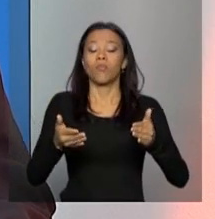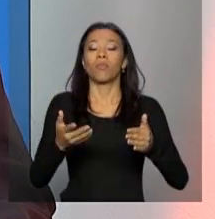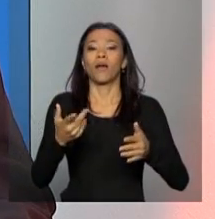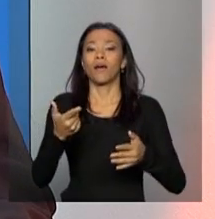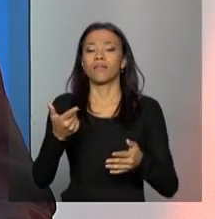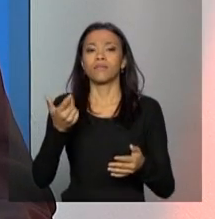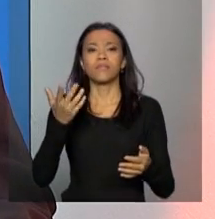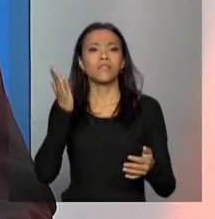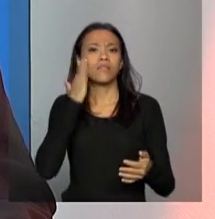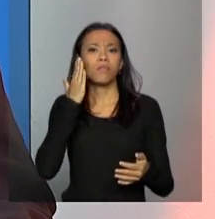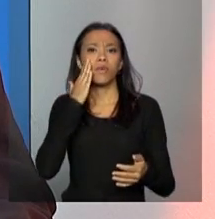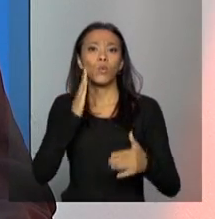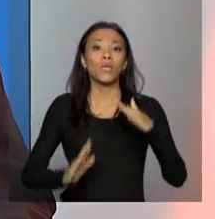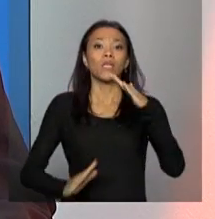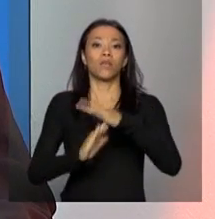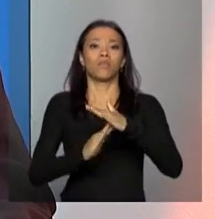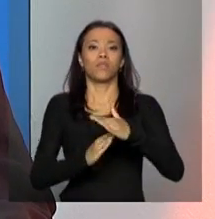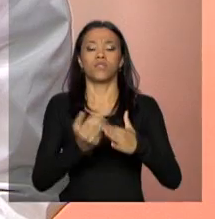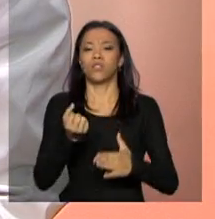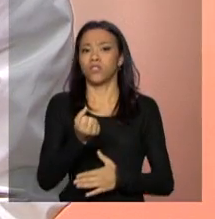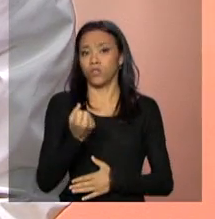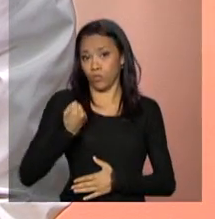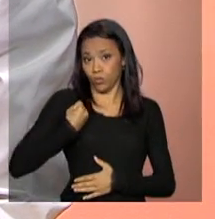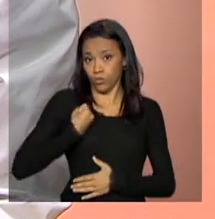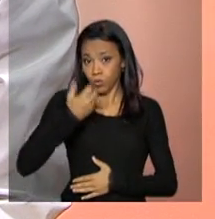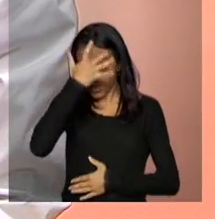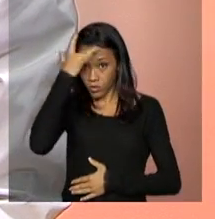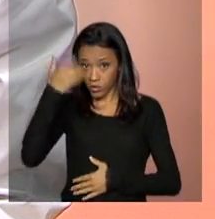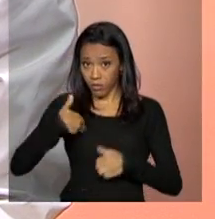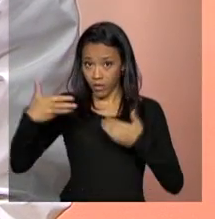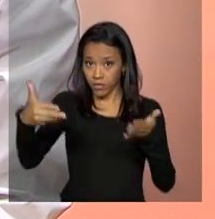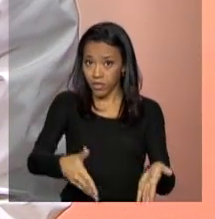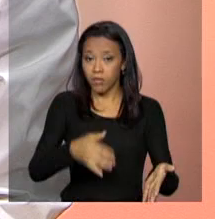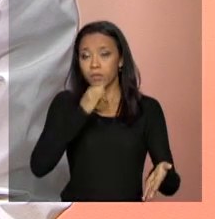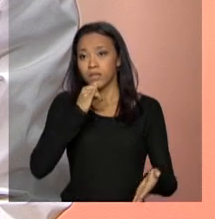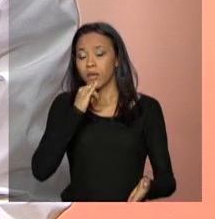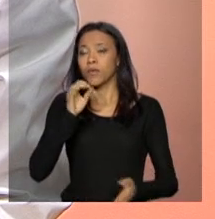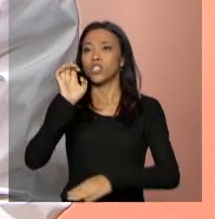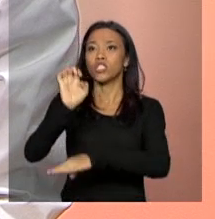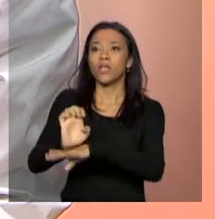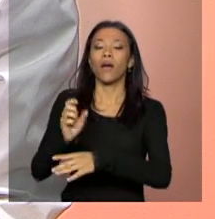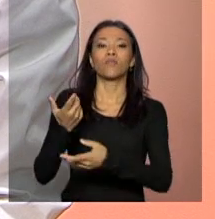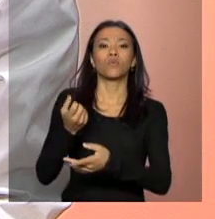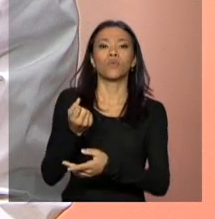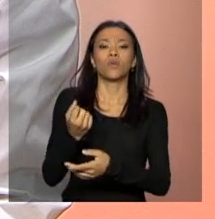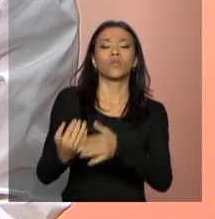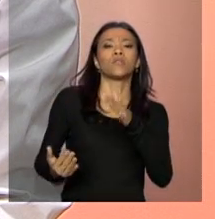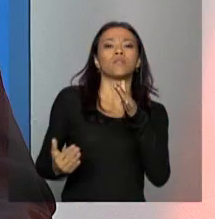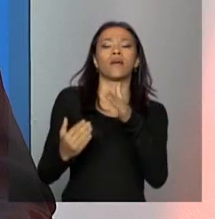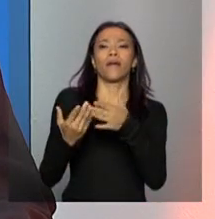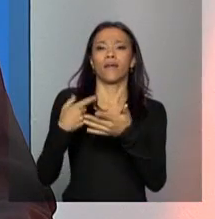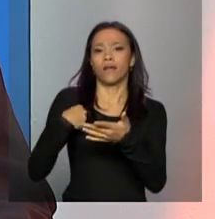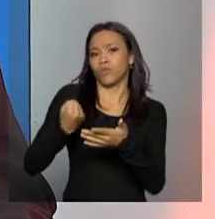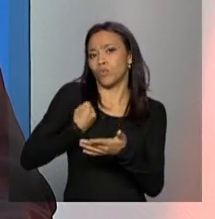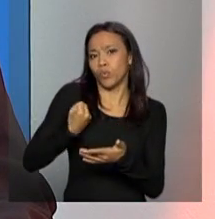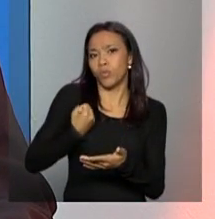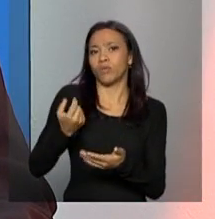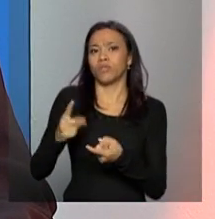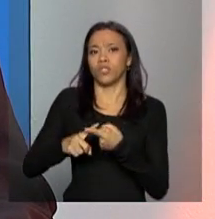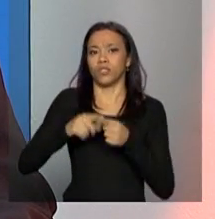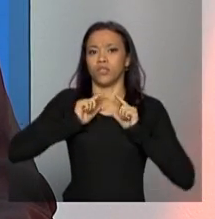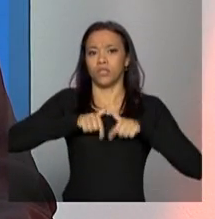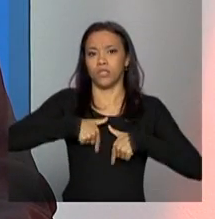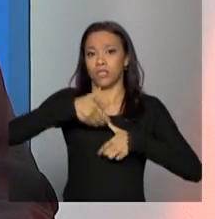da conferência nacional, quando nós dissemos, tal estado vem com x delegados, tal estado com y, nós